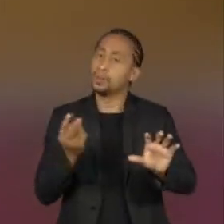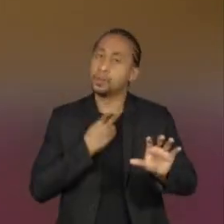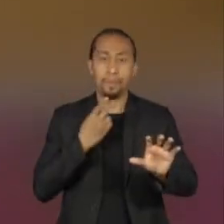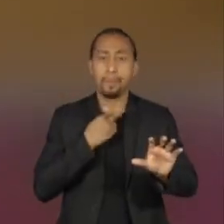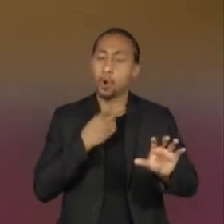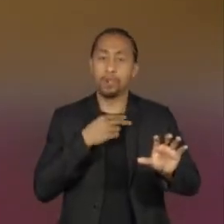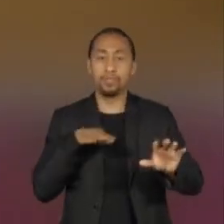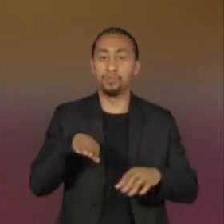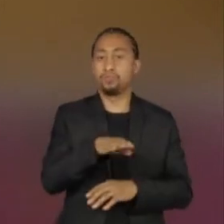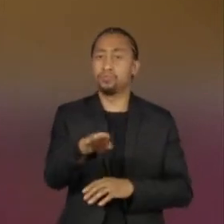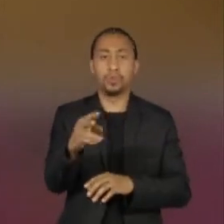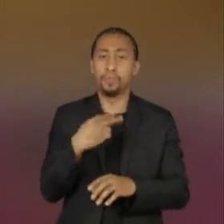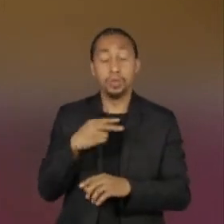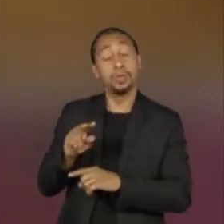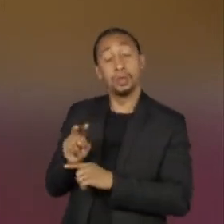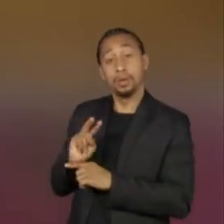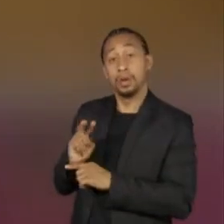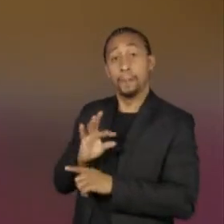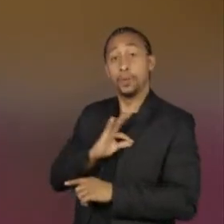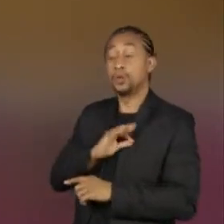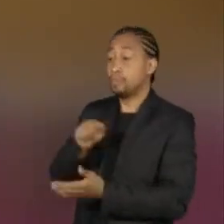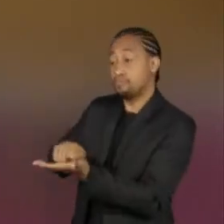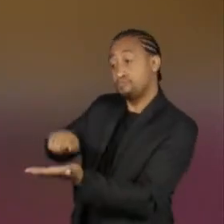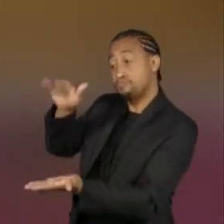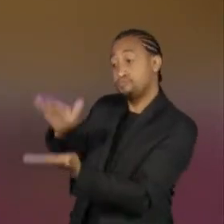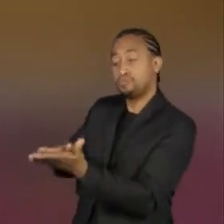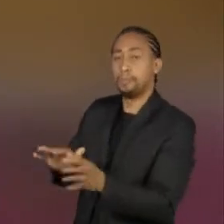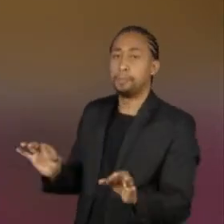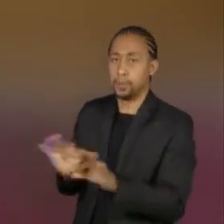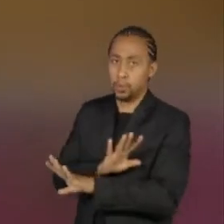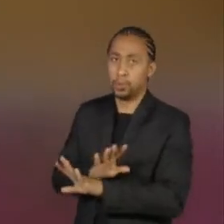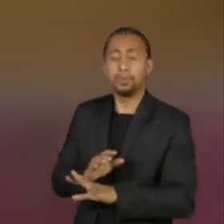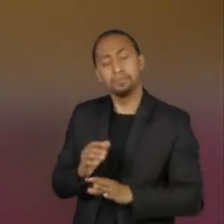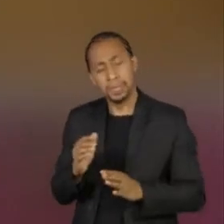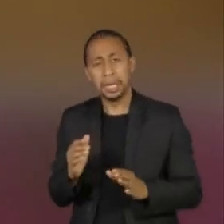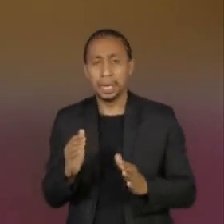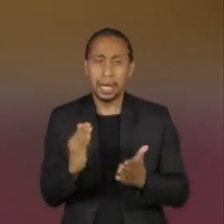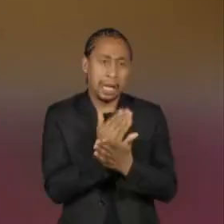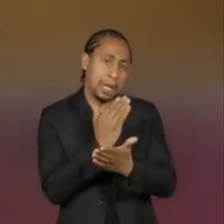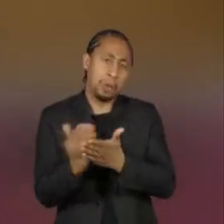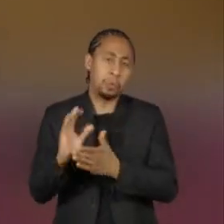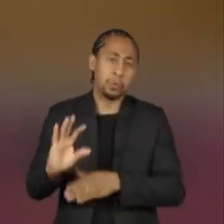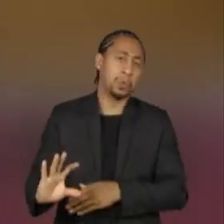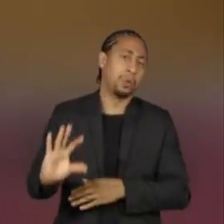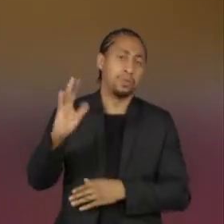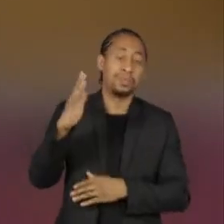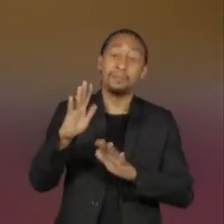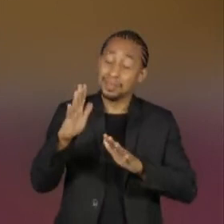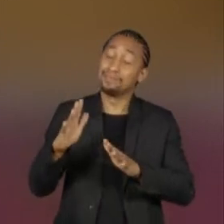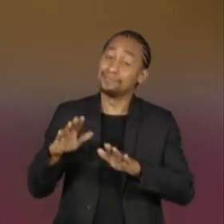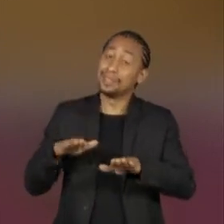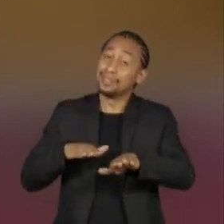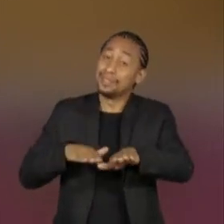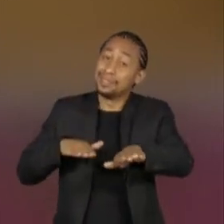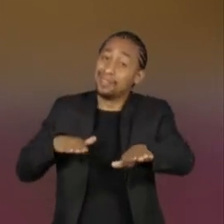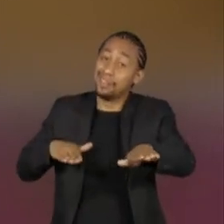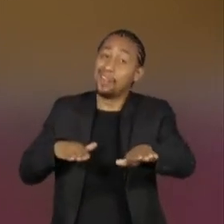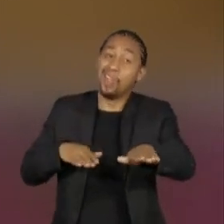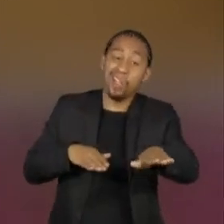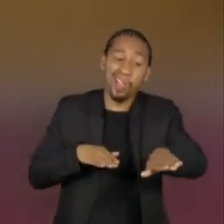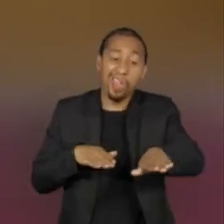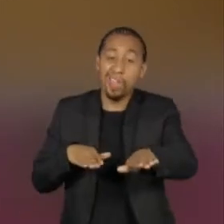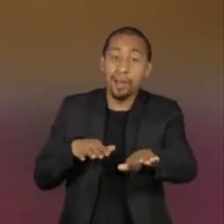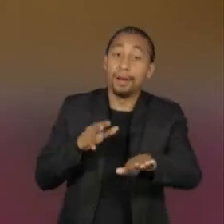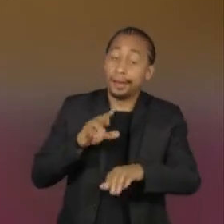abordado e era feita a atuação. Isso, em alguns casos, retardou a chegada